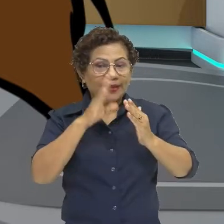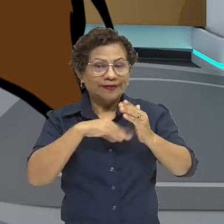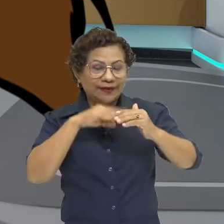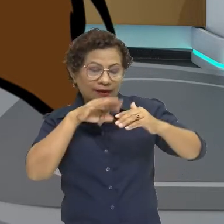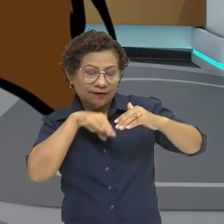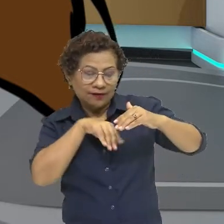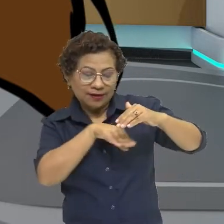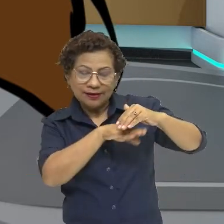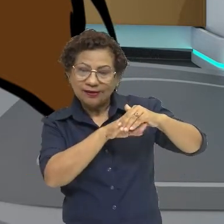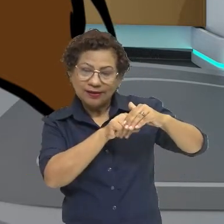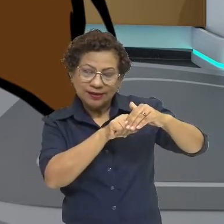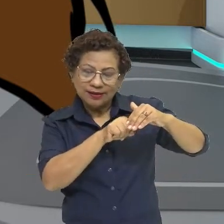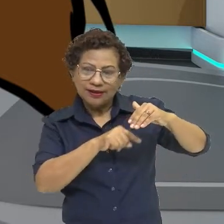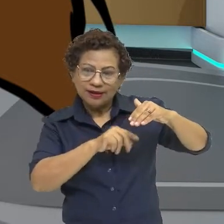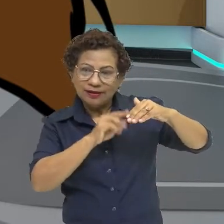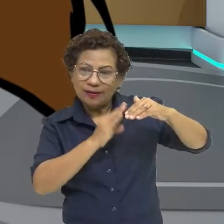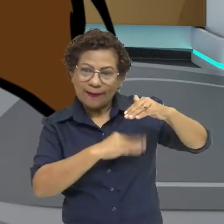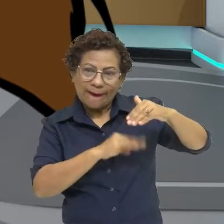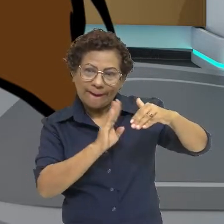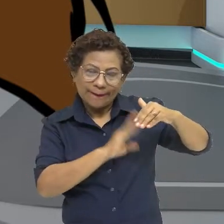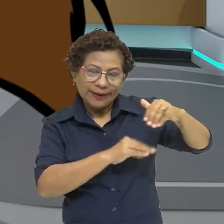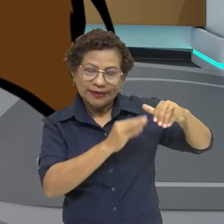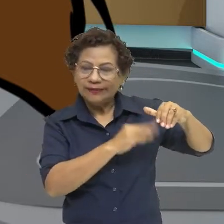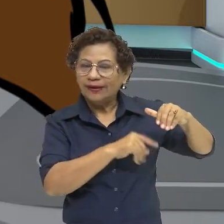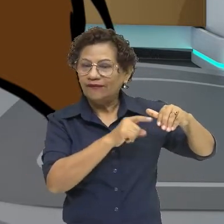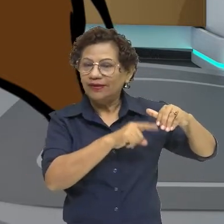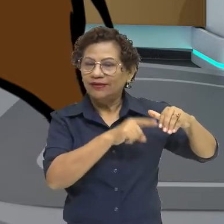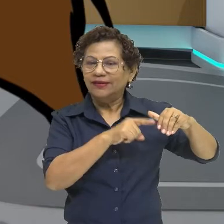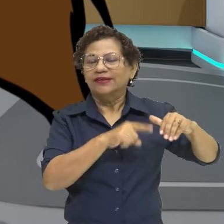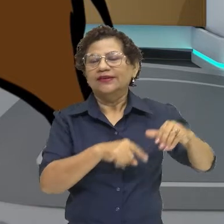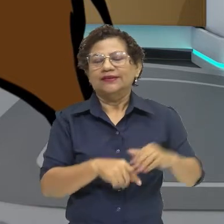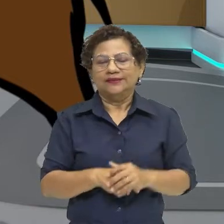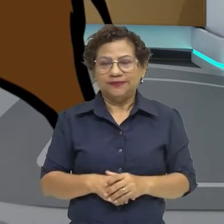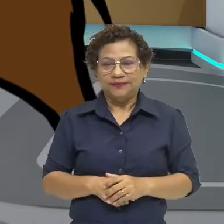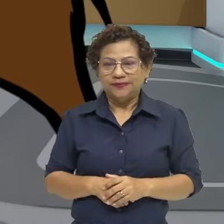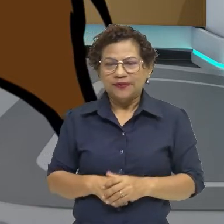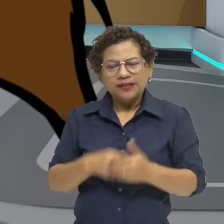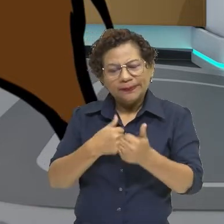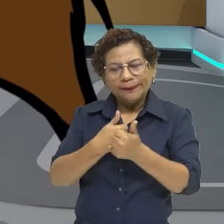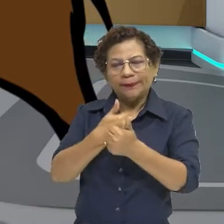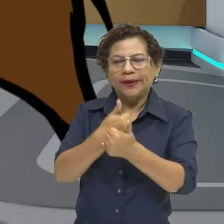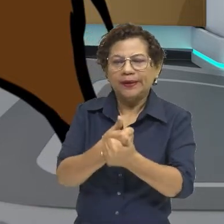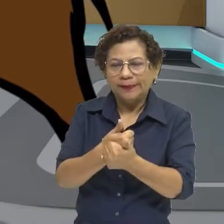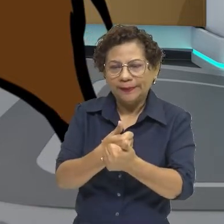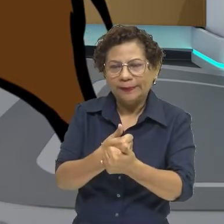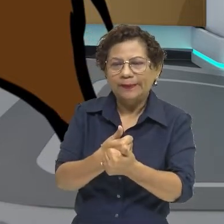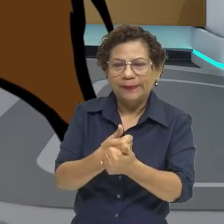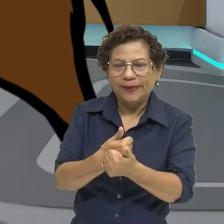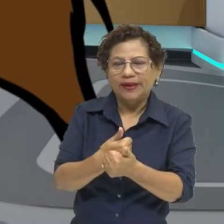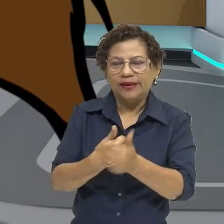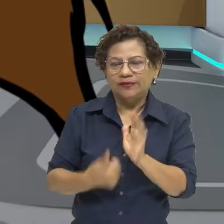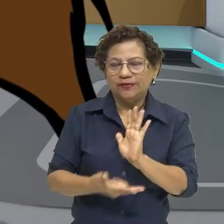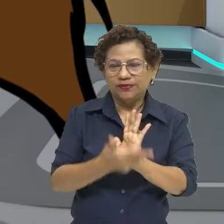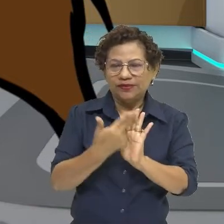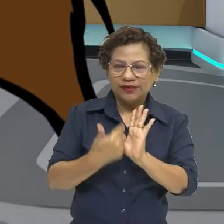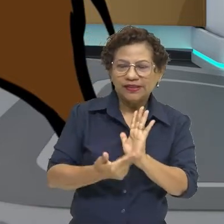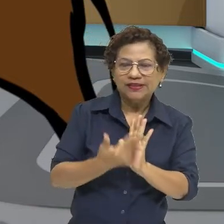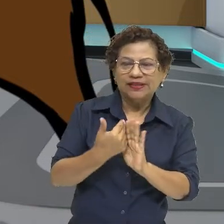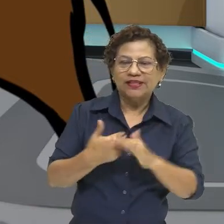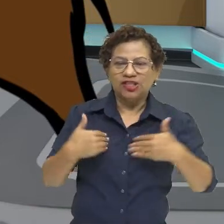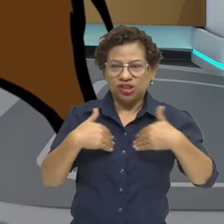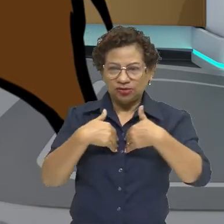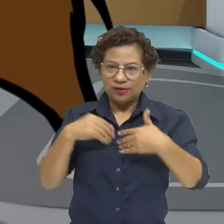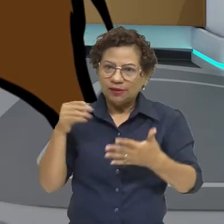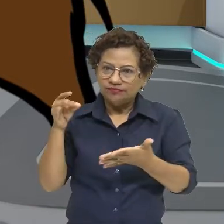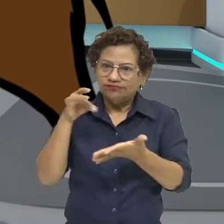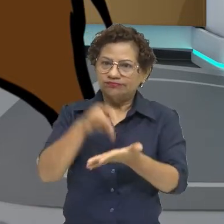a questão do volume do corpo desse animal, chegando o mais próximo possível da realidade. Então, denominada de